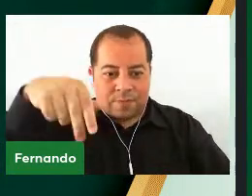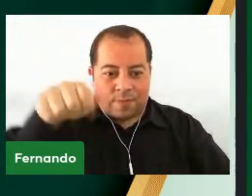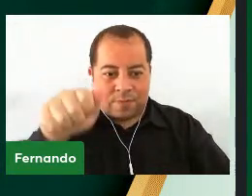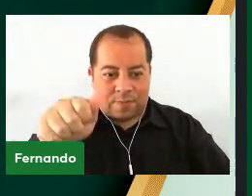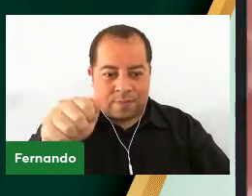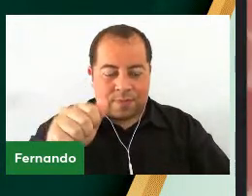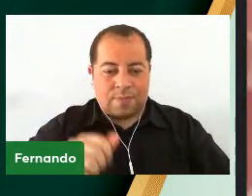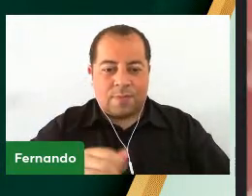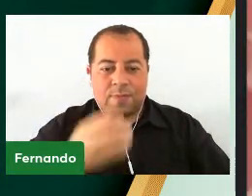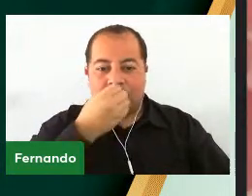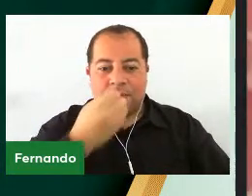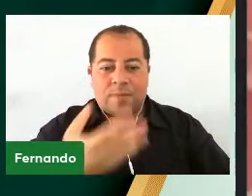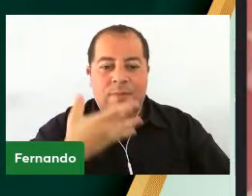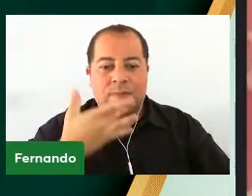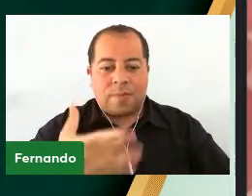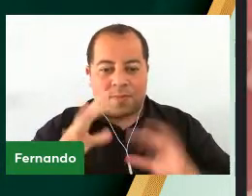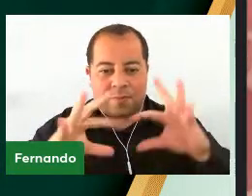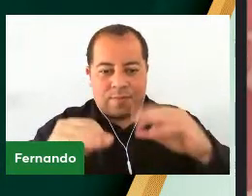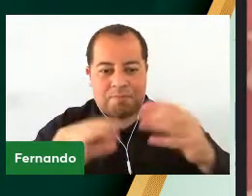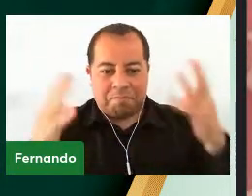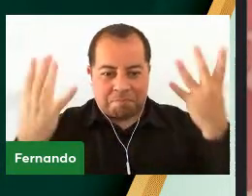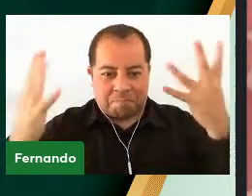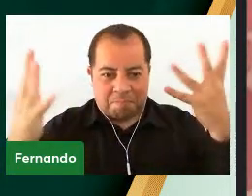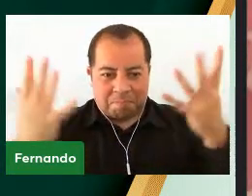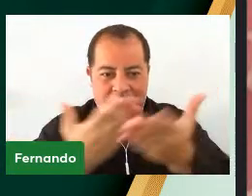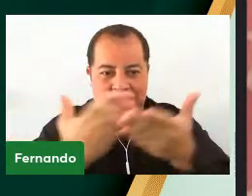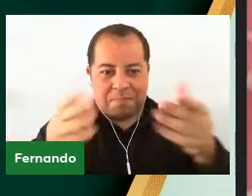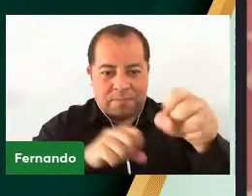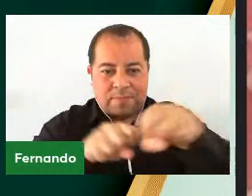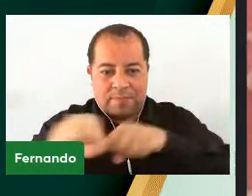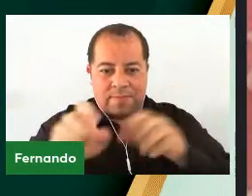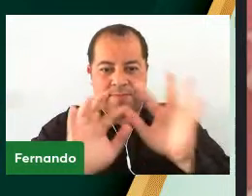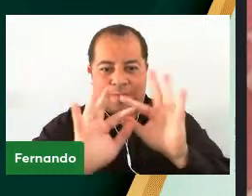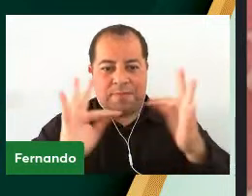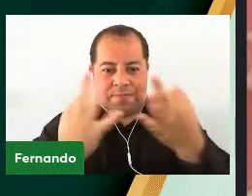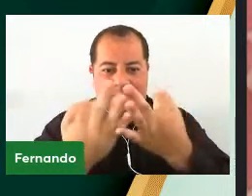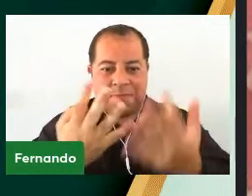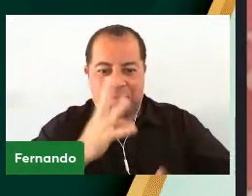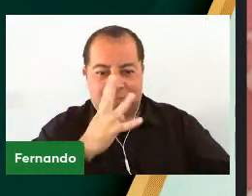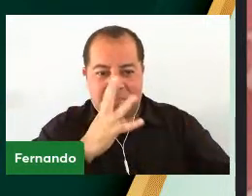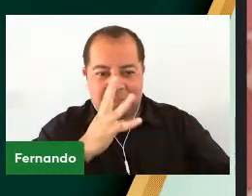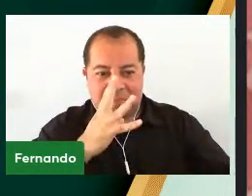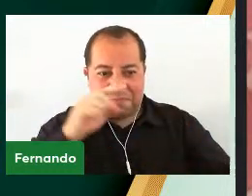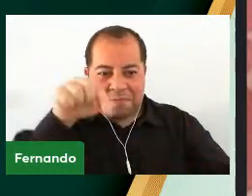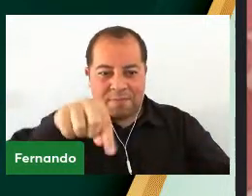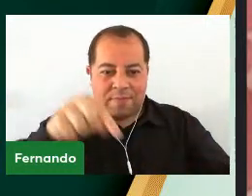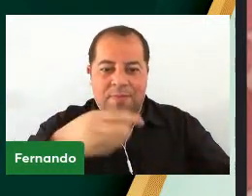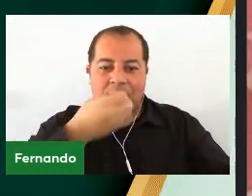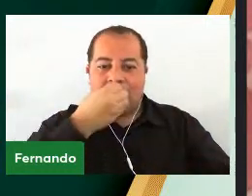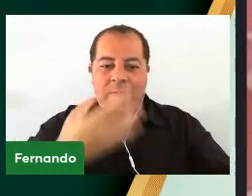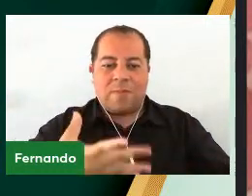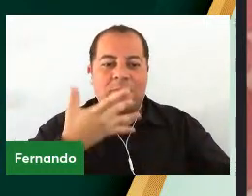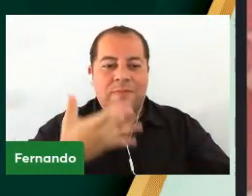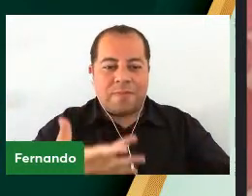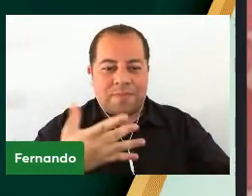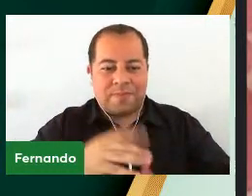Boa tarde a todos. Parabéns aos formandos familiares que assistem a esta cerimônia. Desejo a todos uma boa tarde.